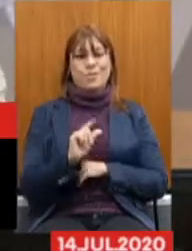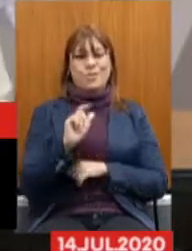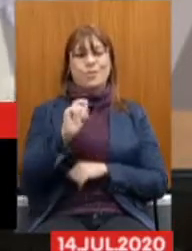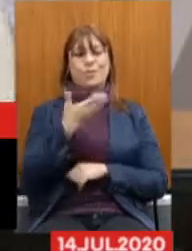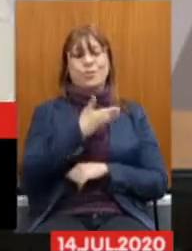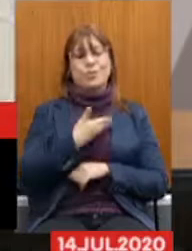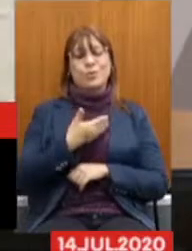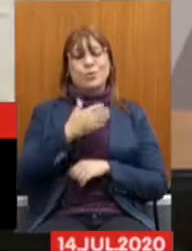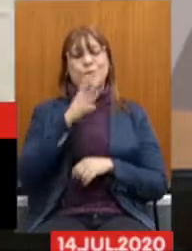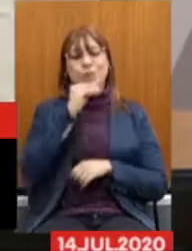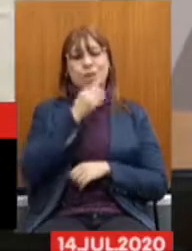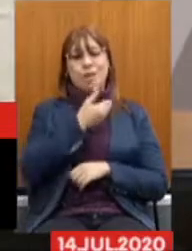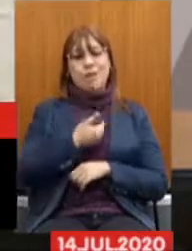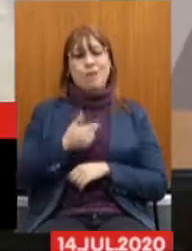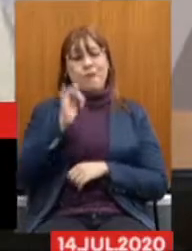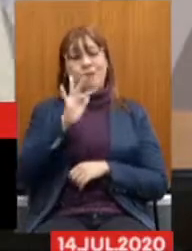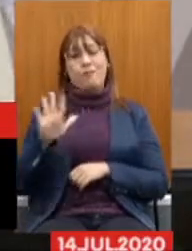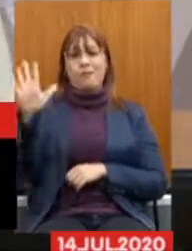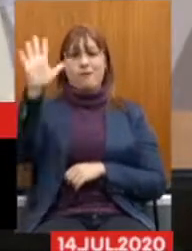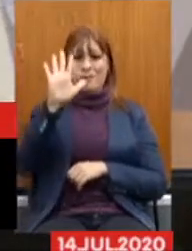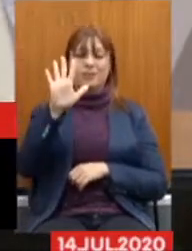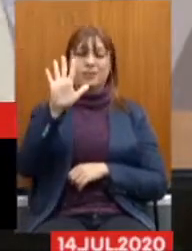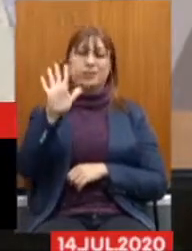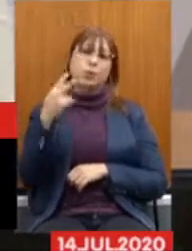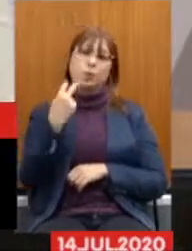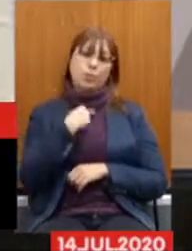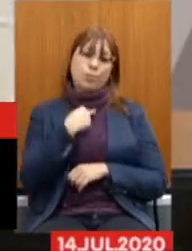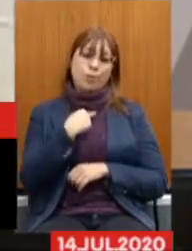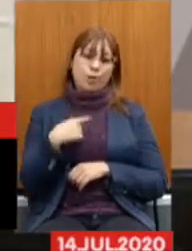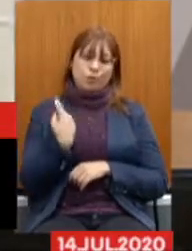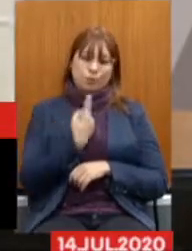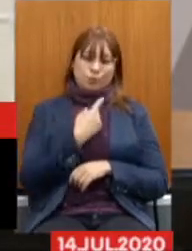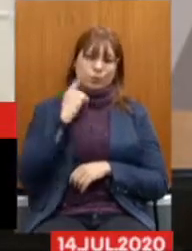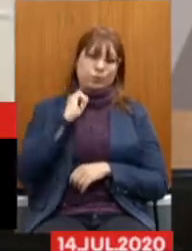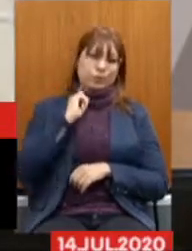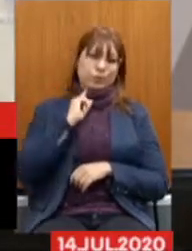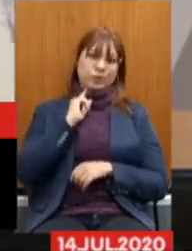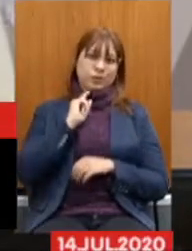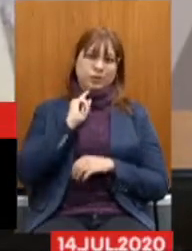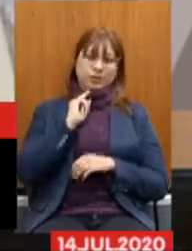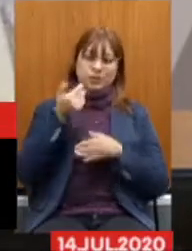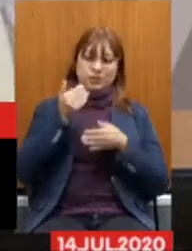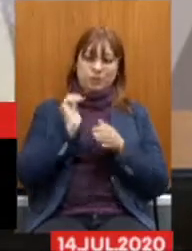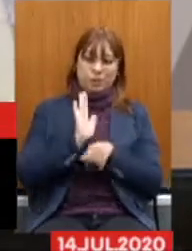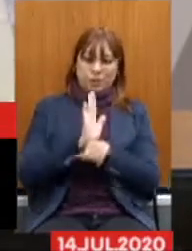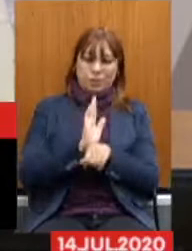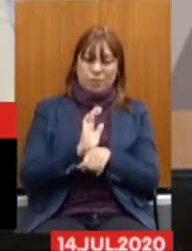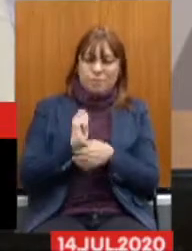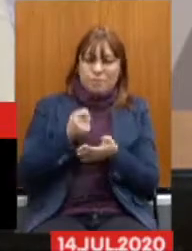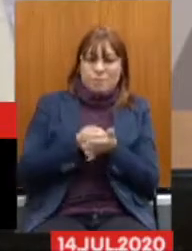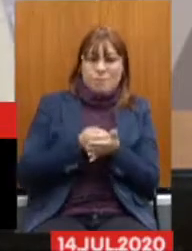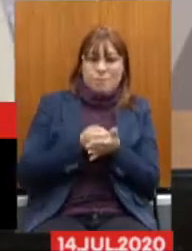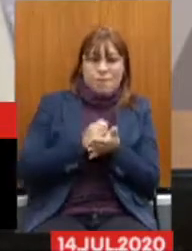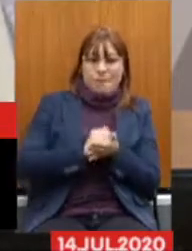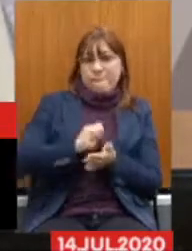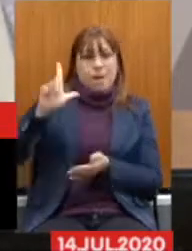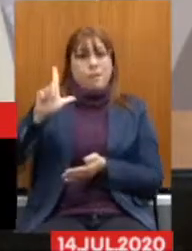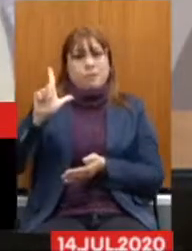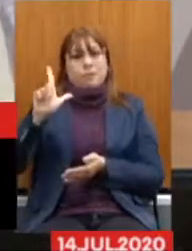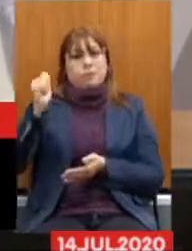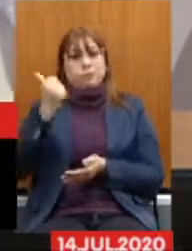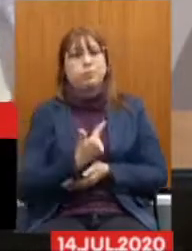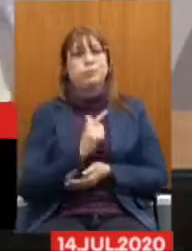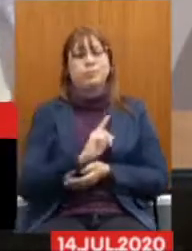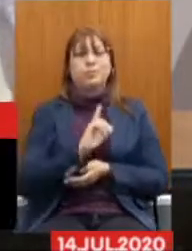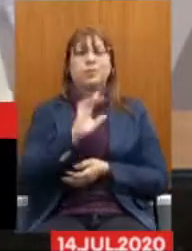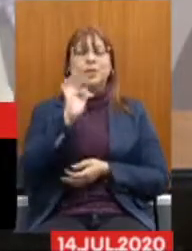servidores Estaduais Contribuam Com a previdência Mais do que Os servidores Federais A proposta Do governo Essa